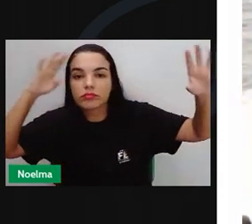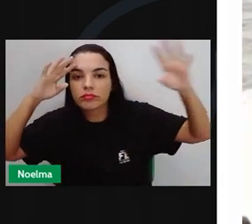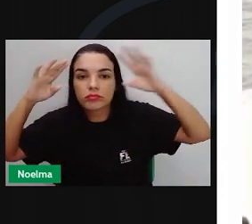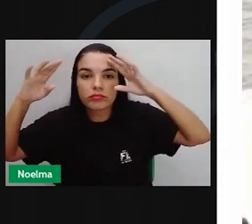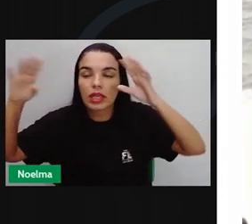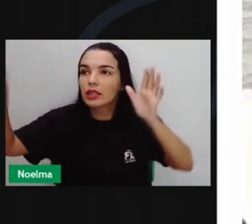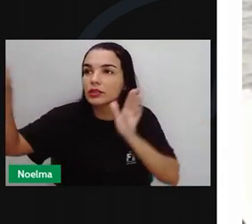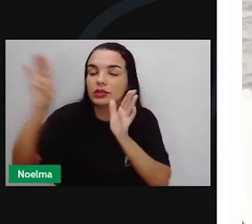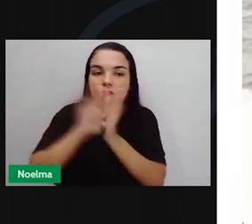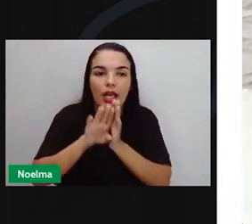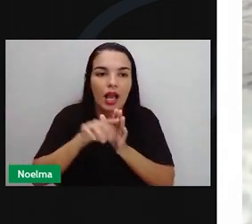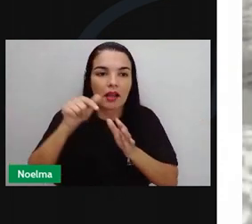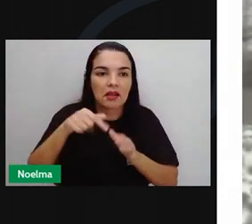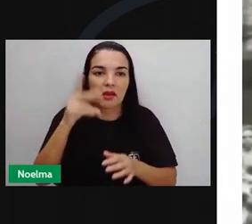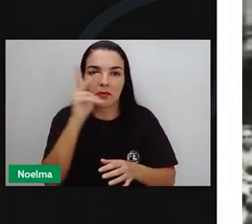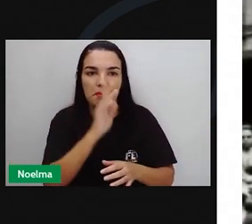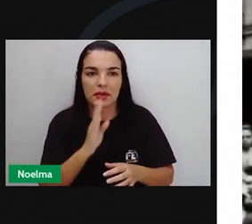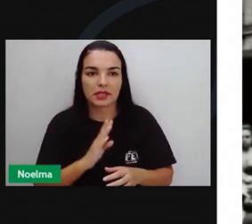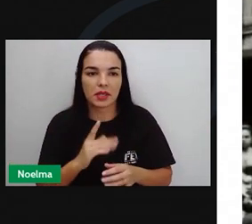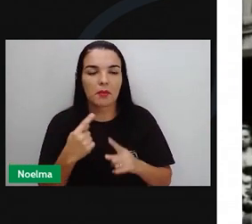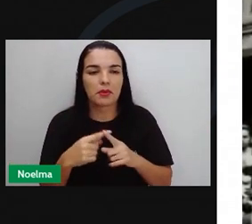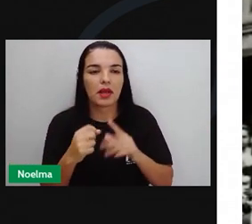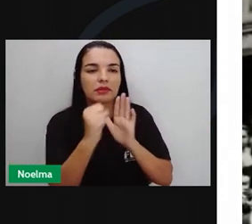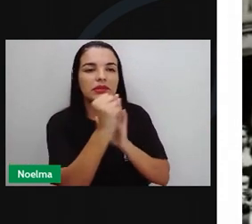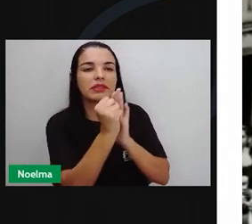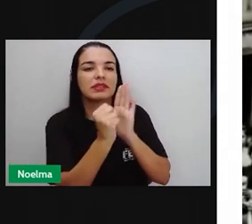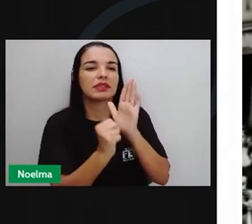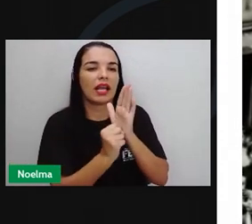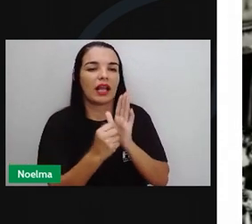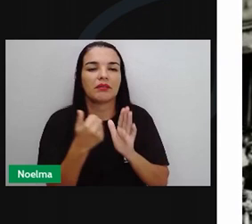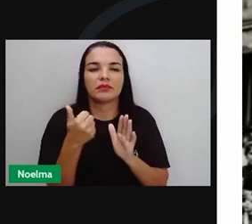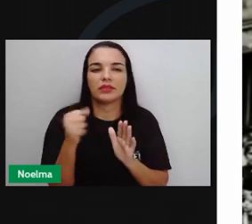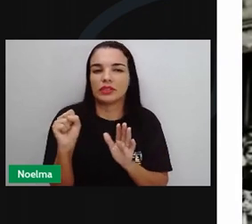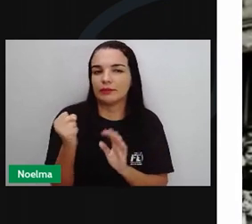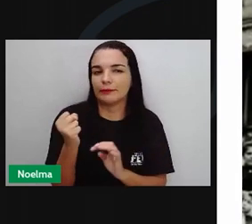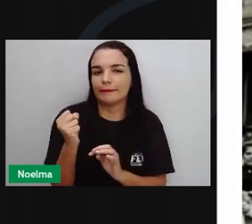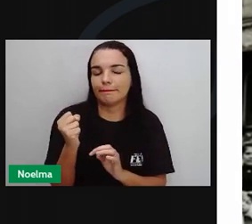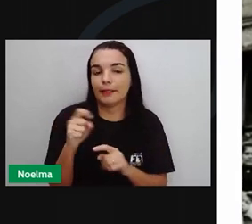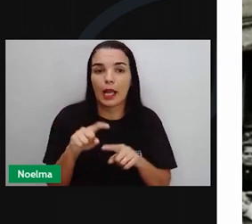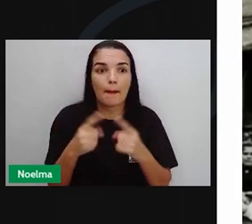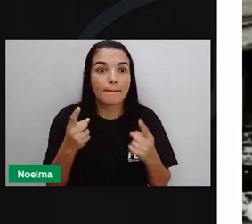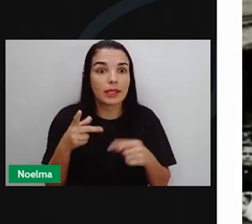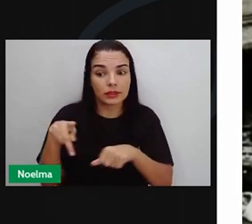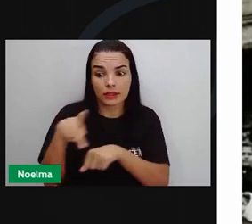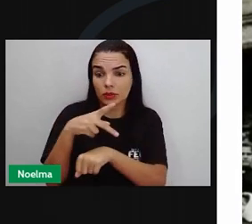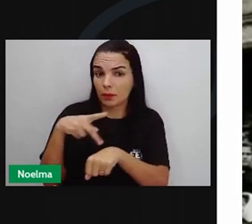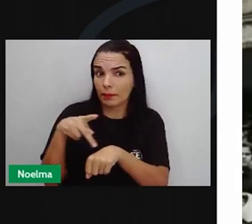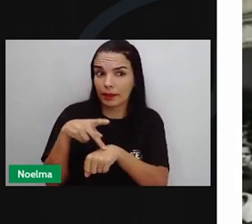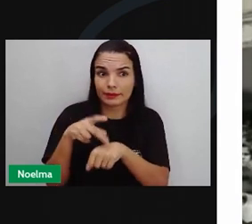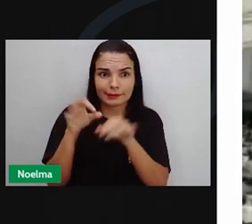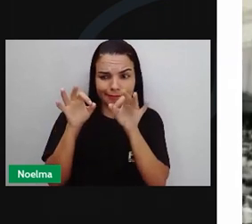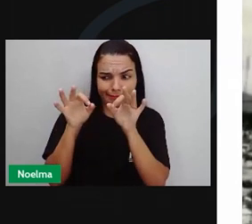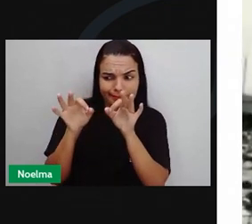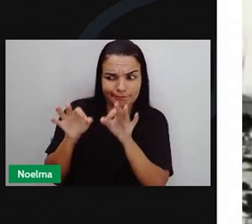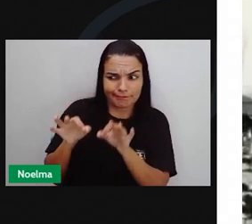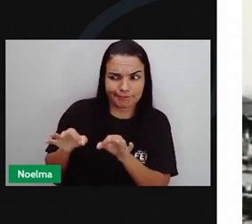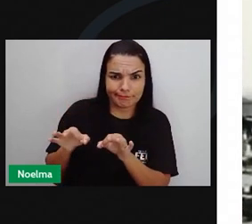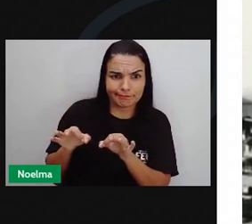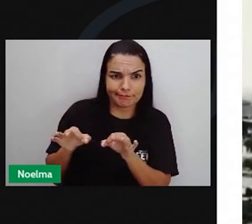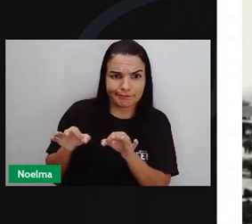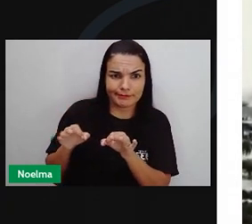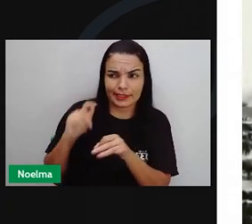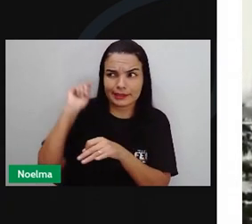na segunda metade do século XIX Mas o país não era exatamente um ponto de